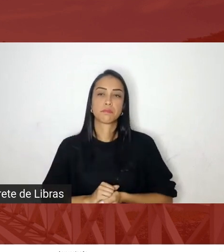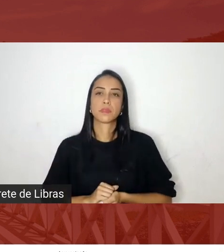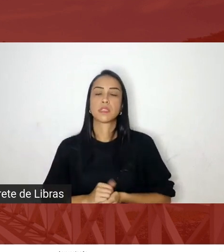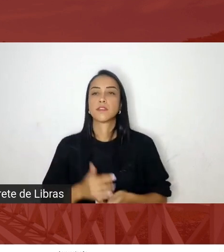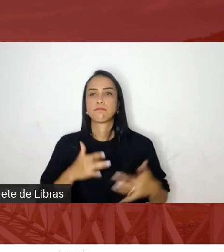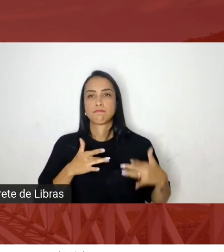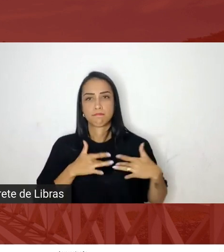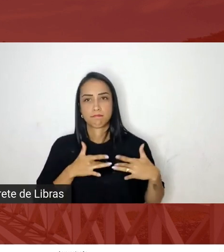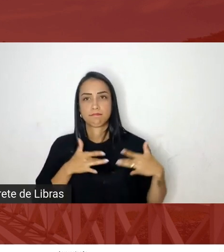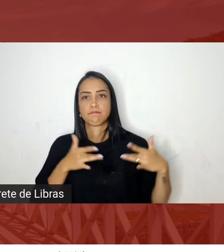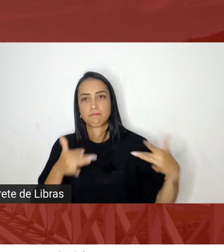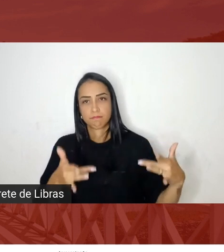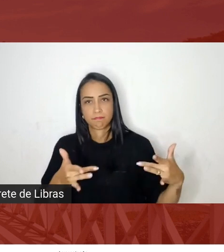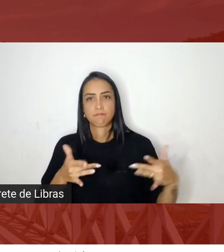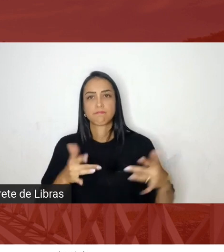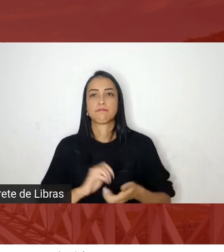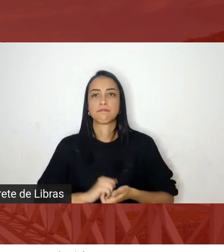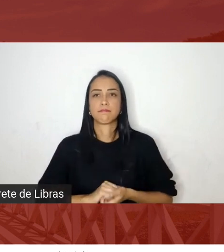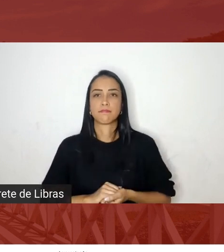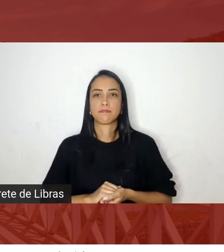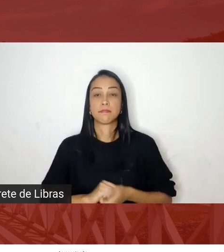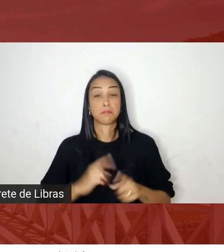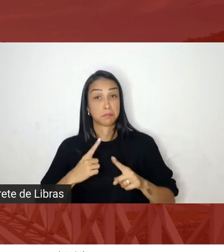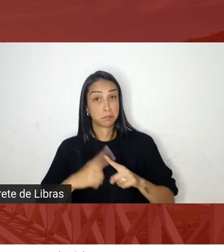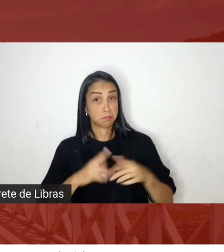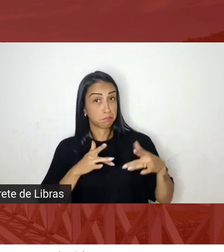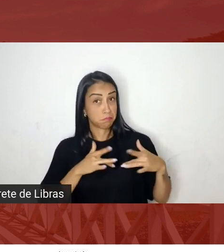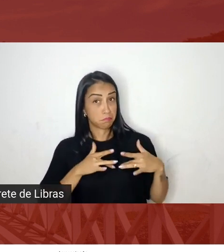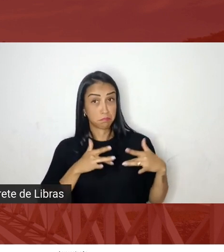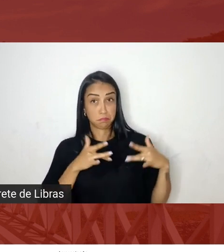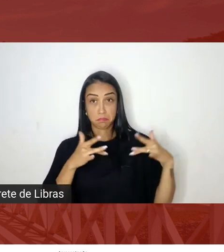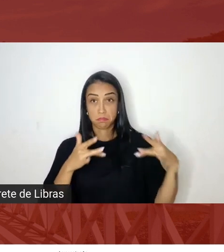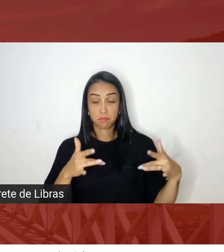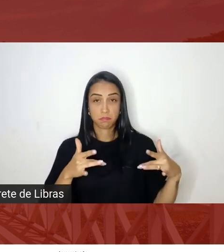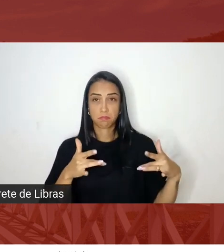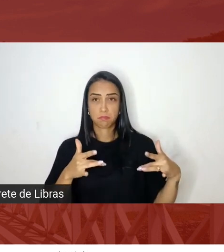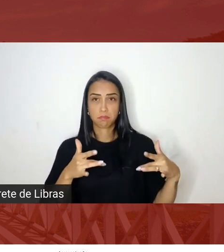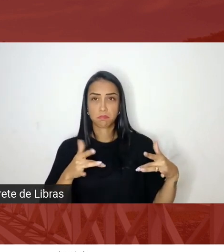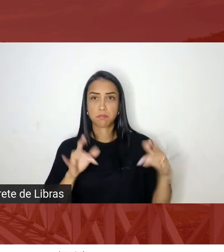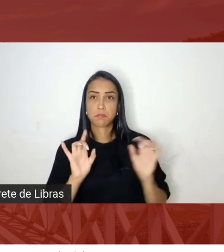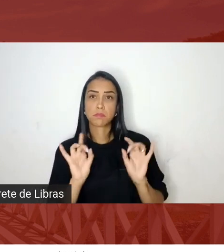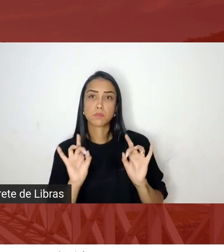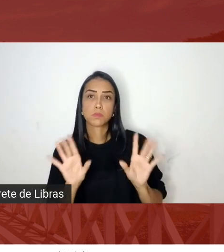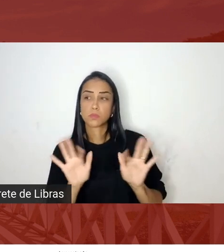em que a solidariedade não se resuma ao mero